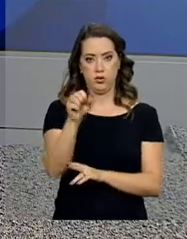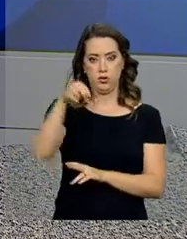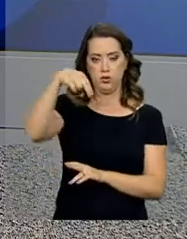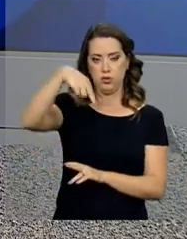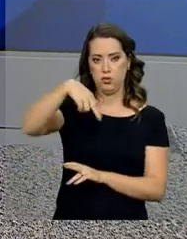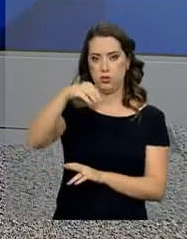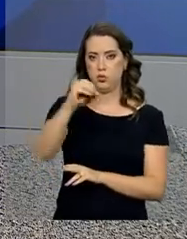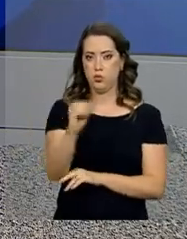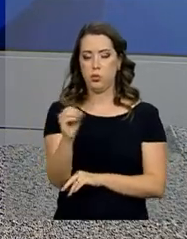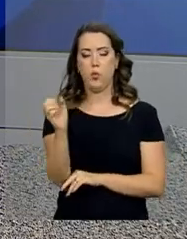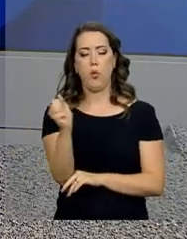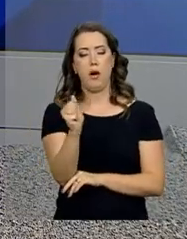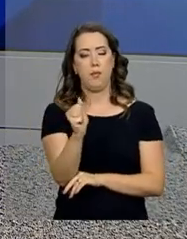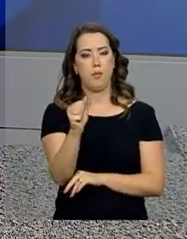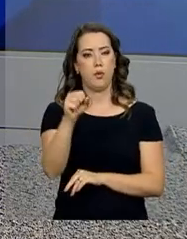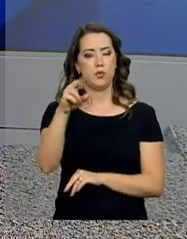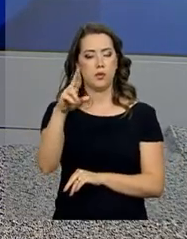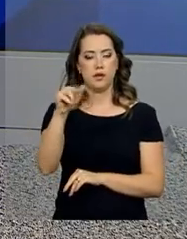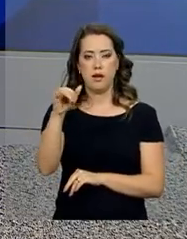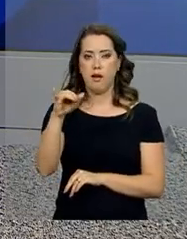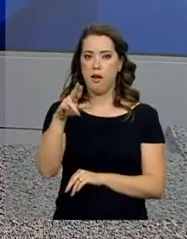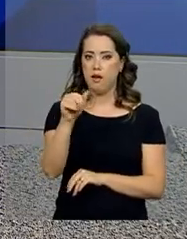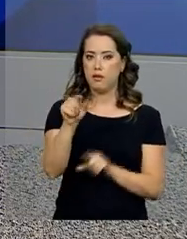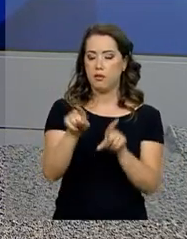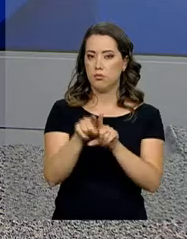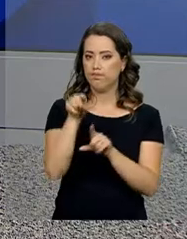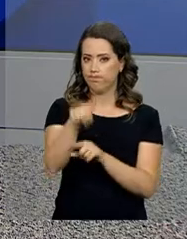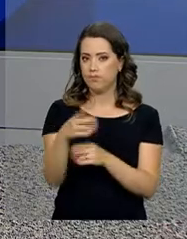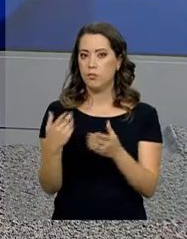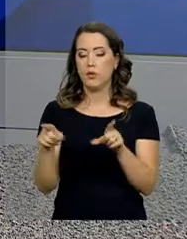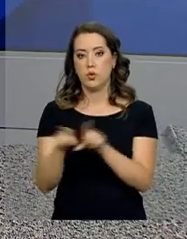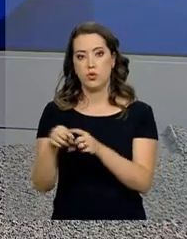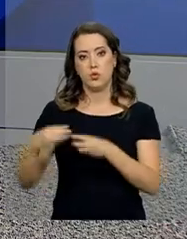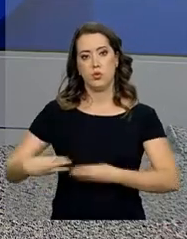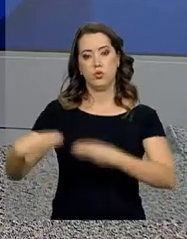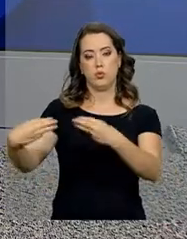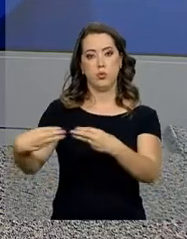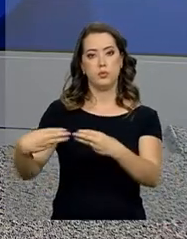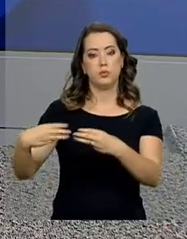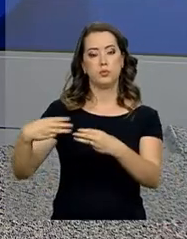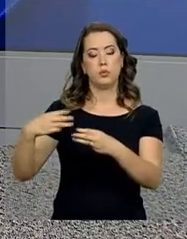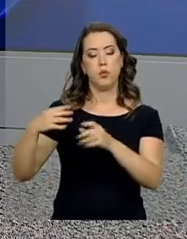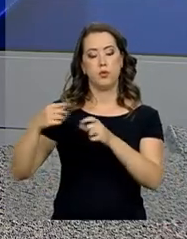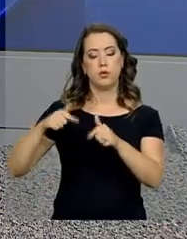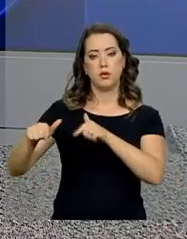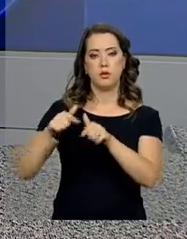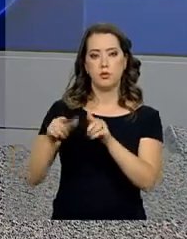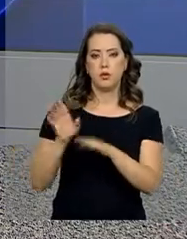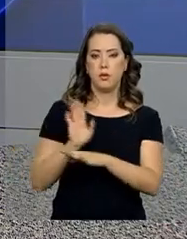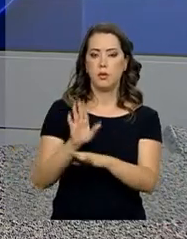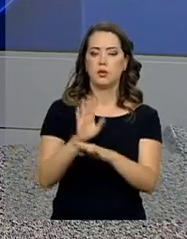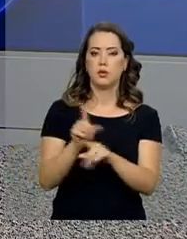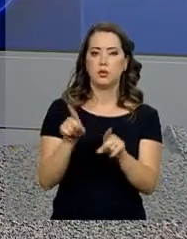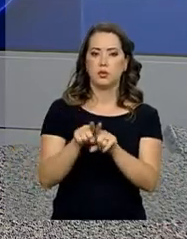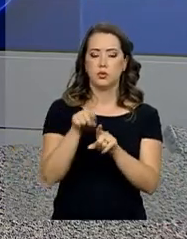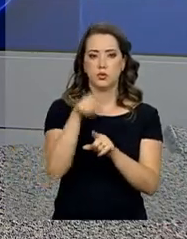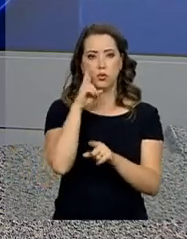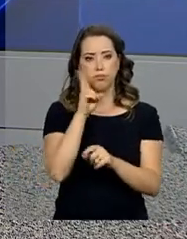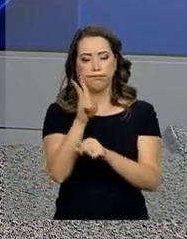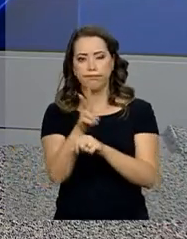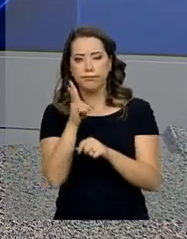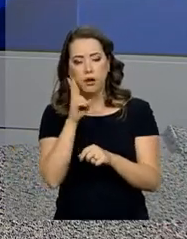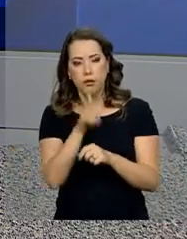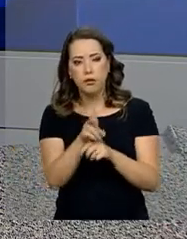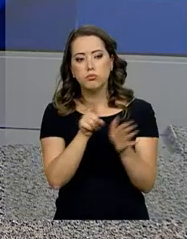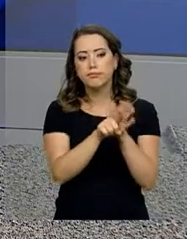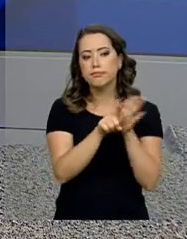investigações fornecendo dados da Relação Anual de Informações Sociais a RAIS. De acordo com a PF, os criminosos desviaram